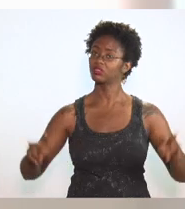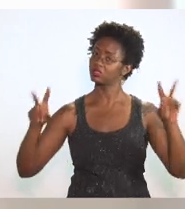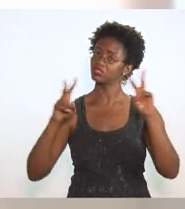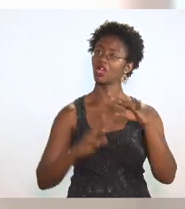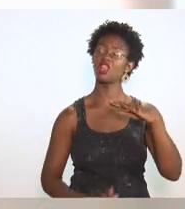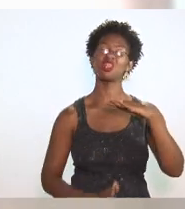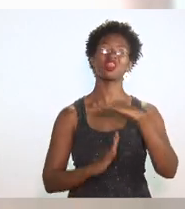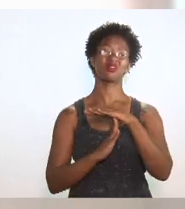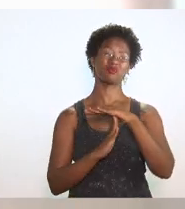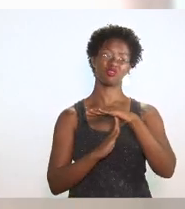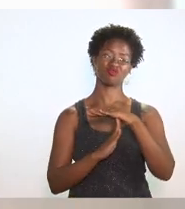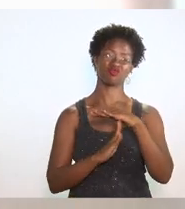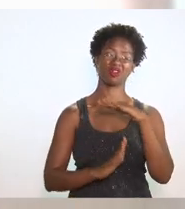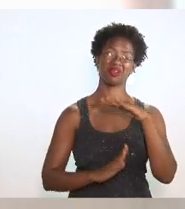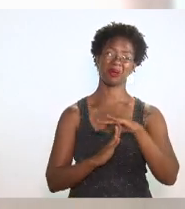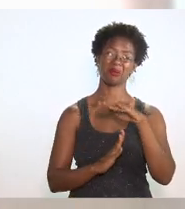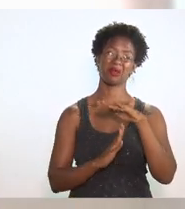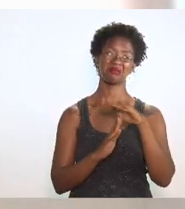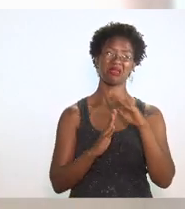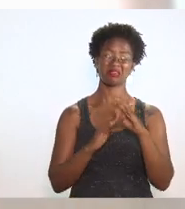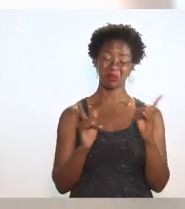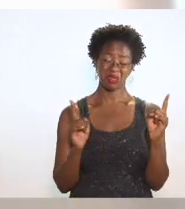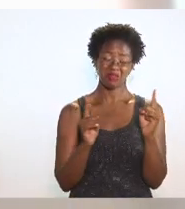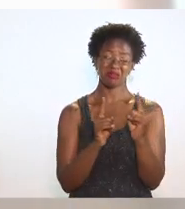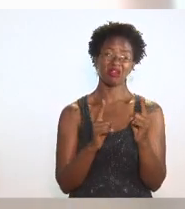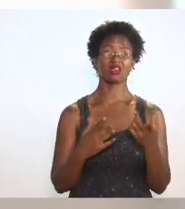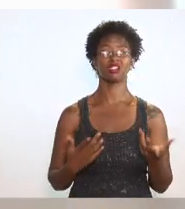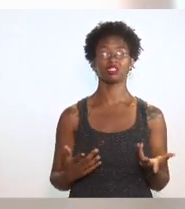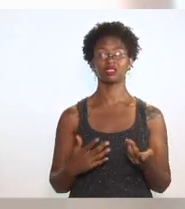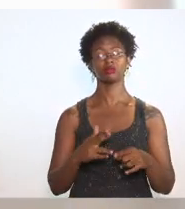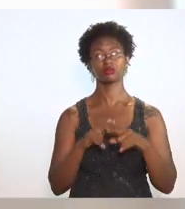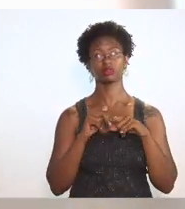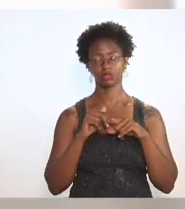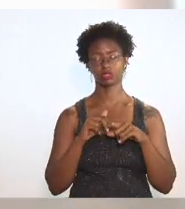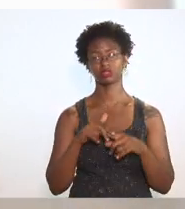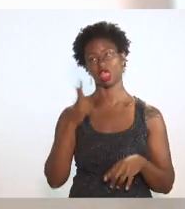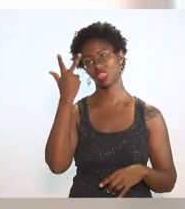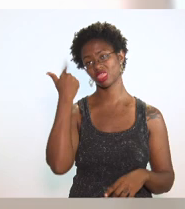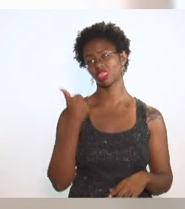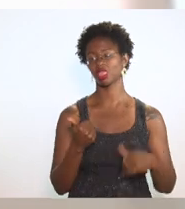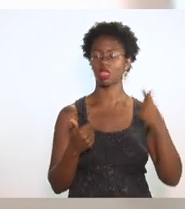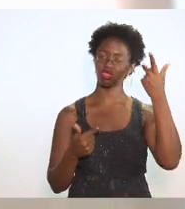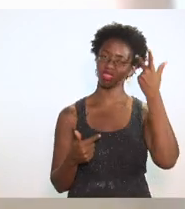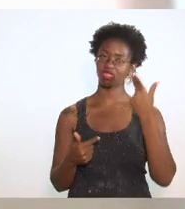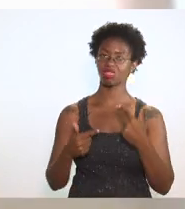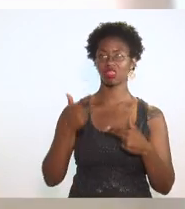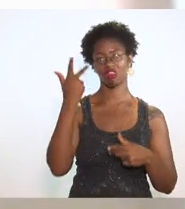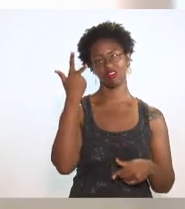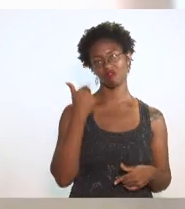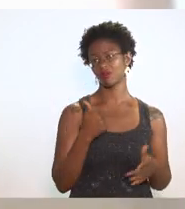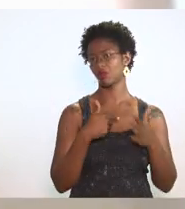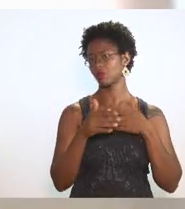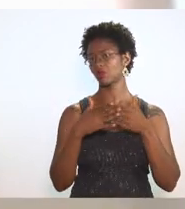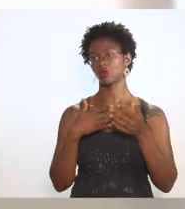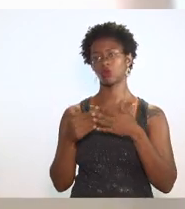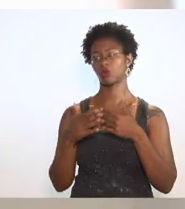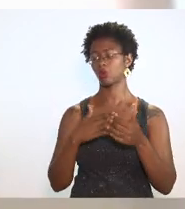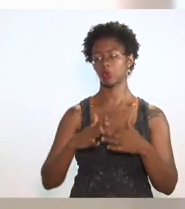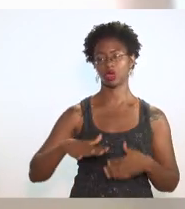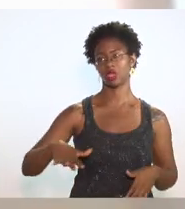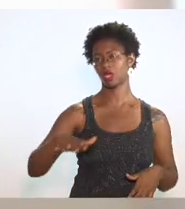limitada das coisas, na medida em que, naturalmente, isso em qualquer situação,